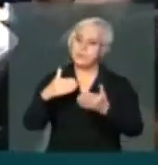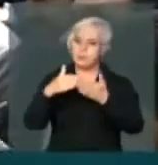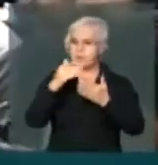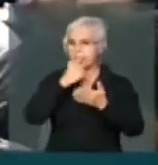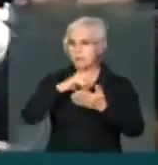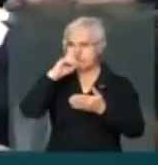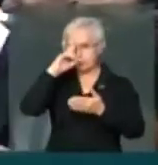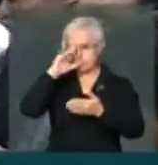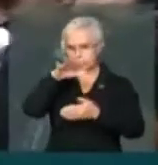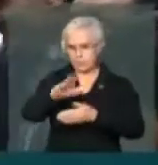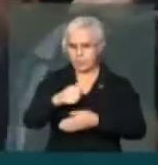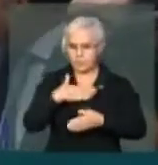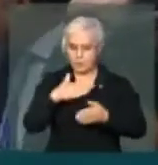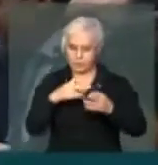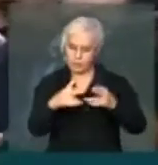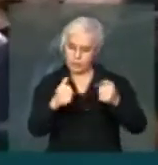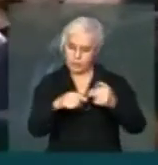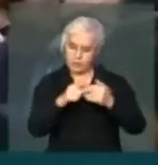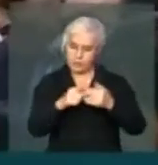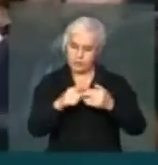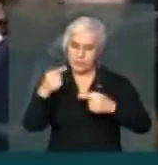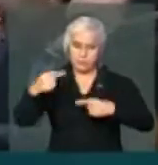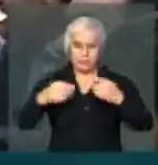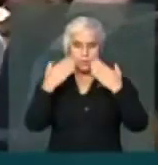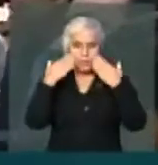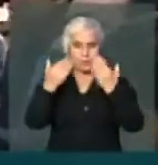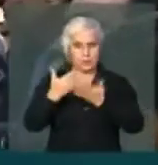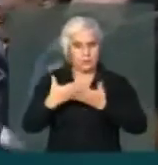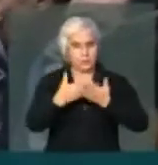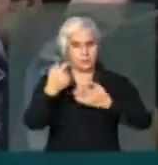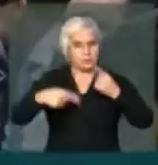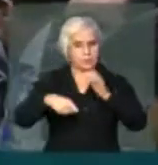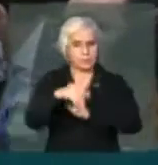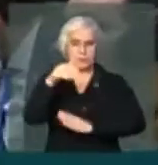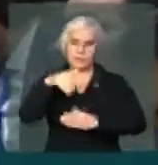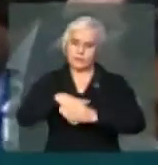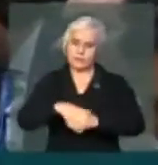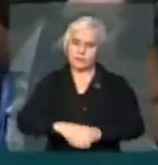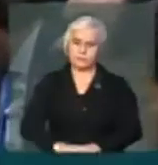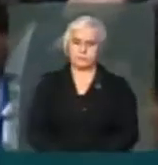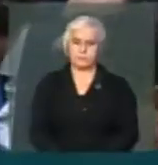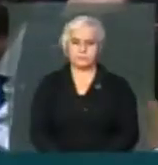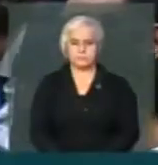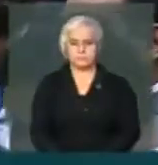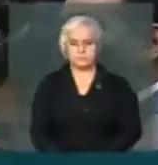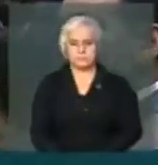que coloque o requerimento de minha autoria em apreciação e em votação, Presidente.